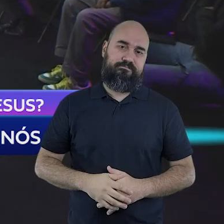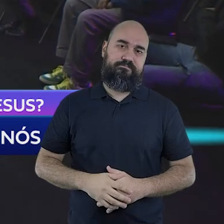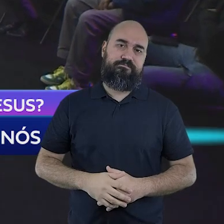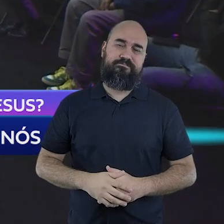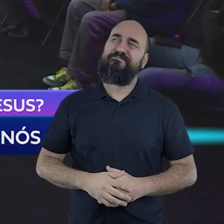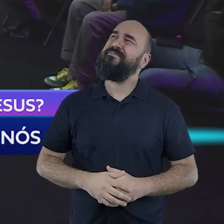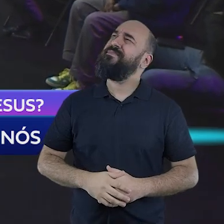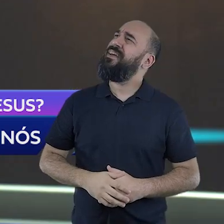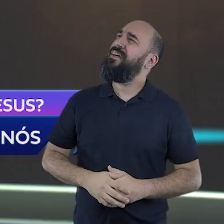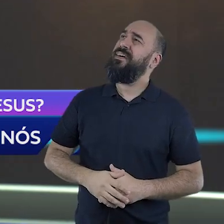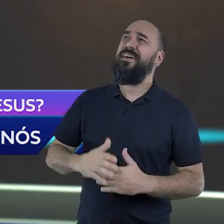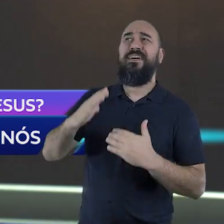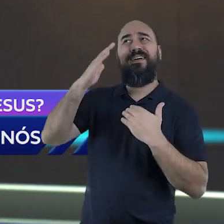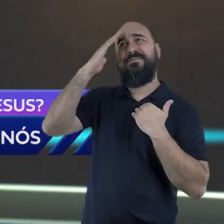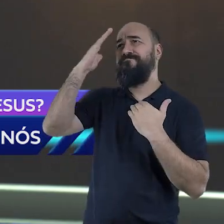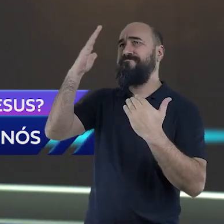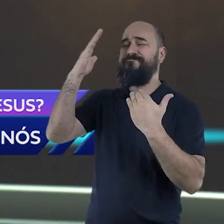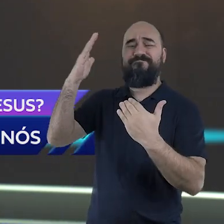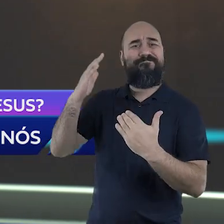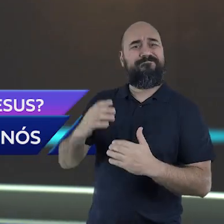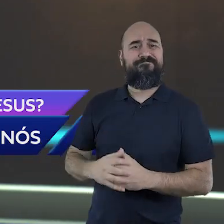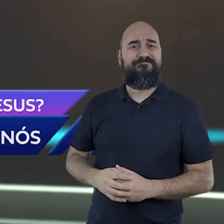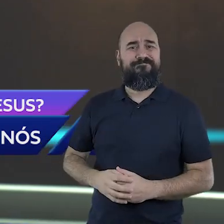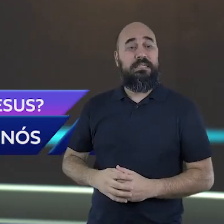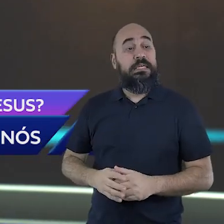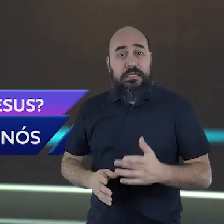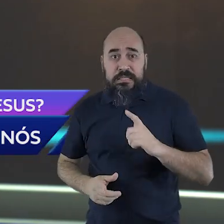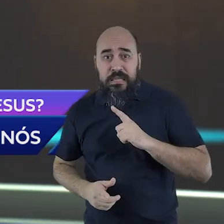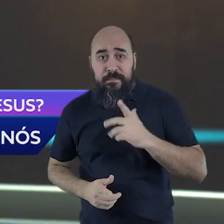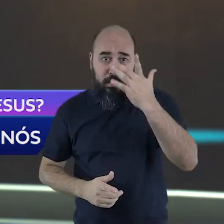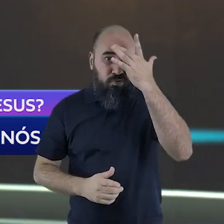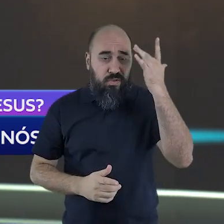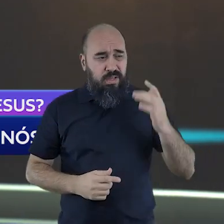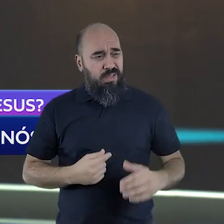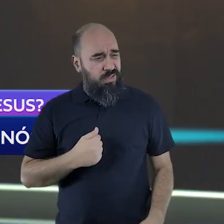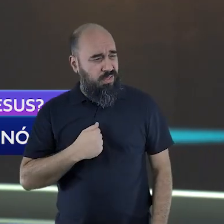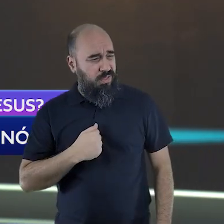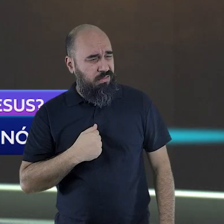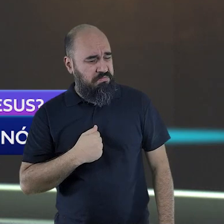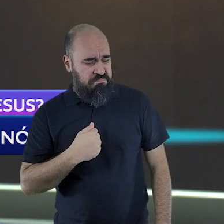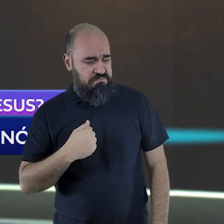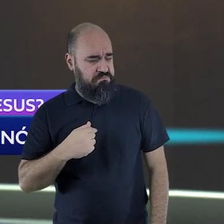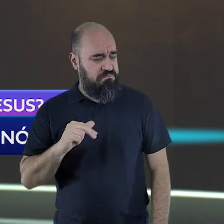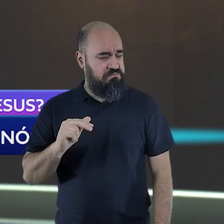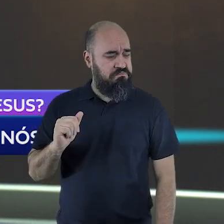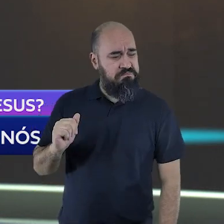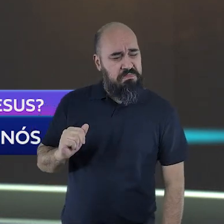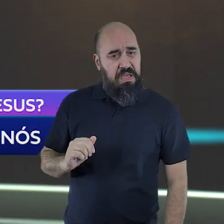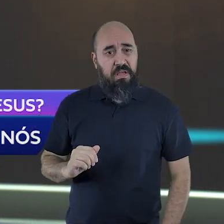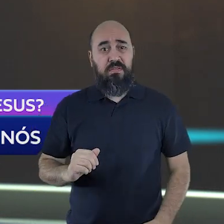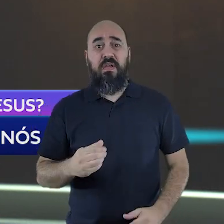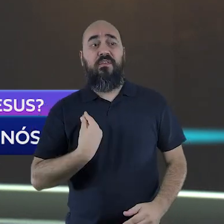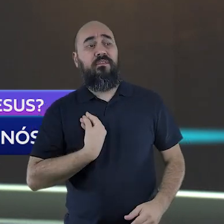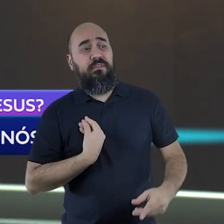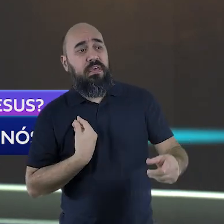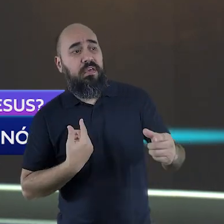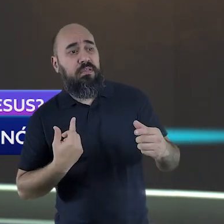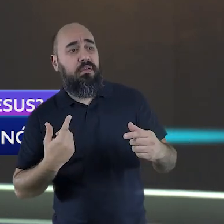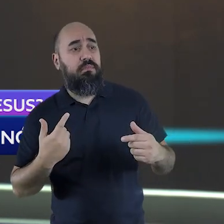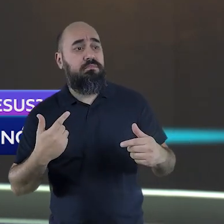há muitas pessoas que não reconhecem a sua situação. As pessoas estão vivendo,